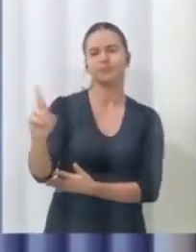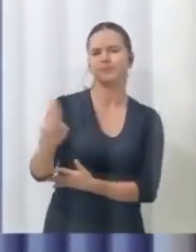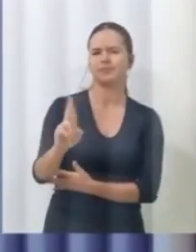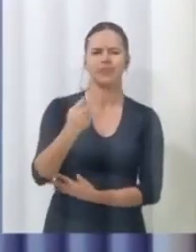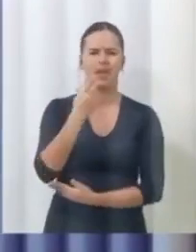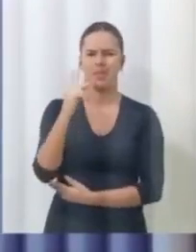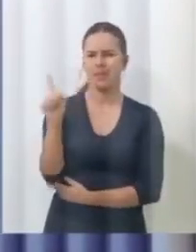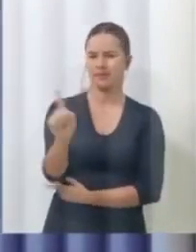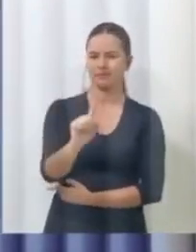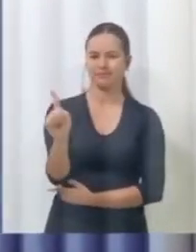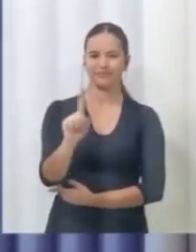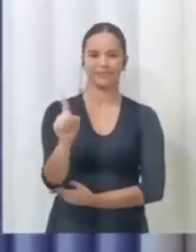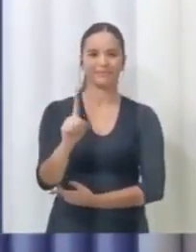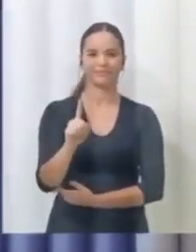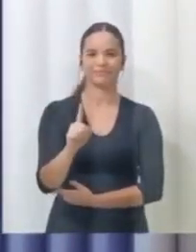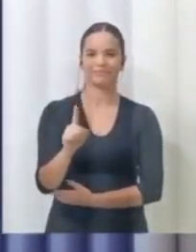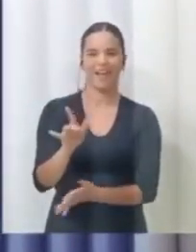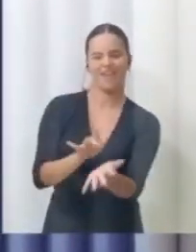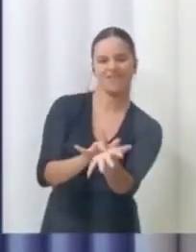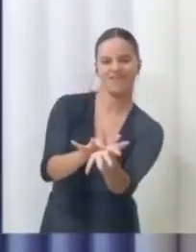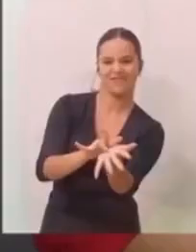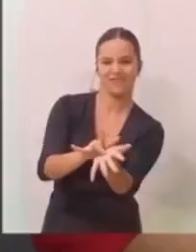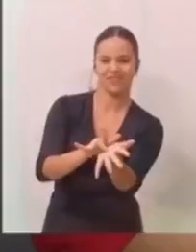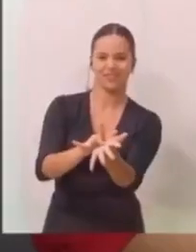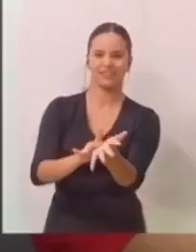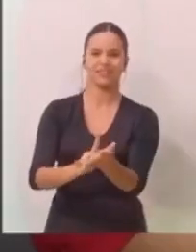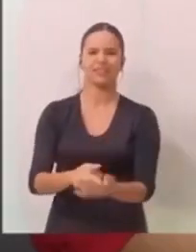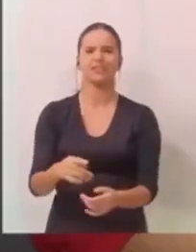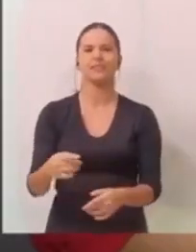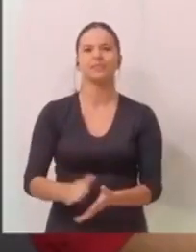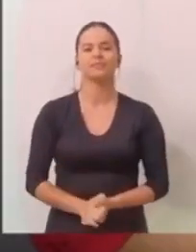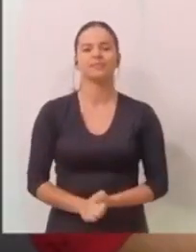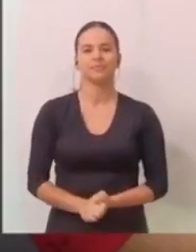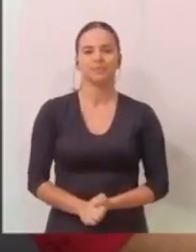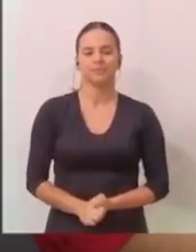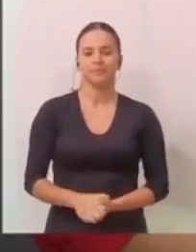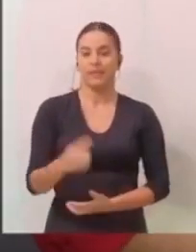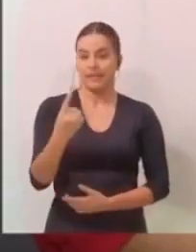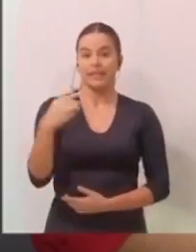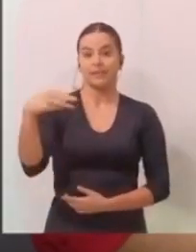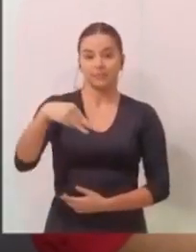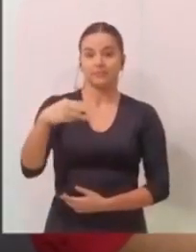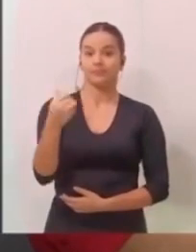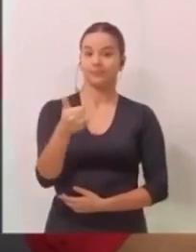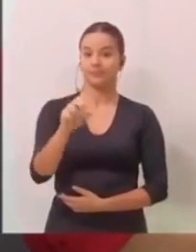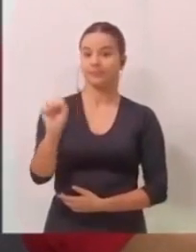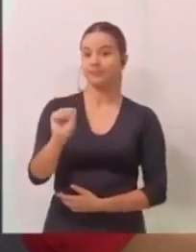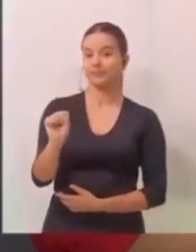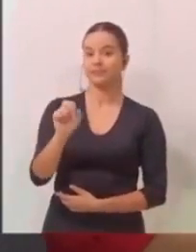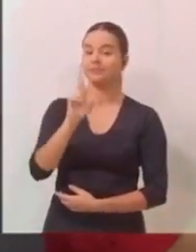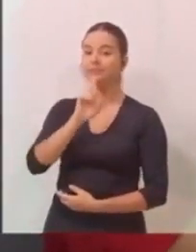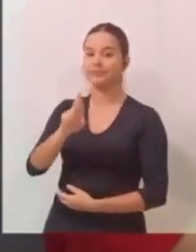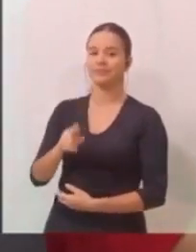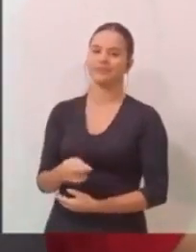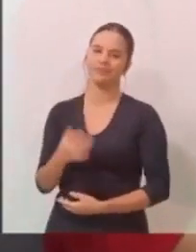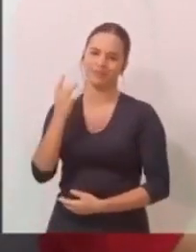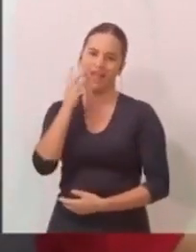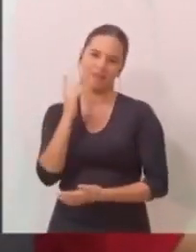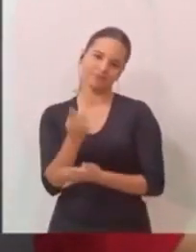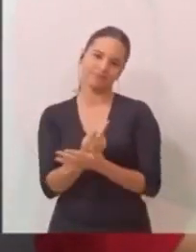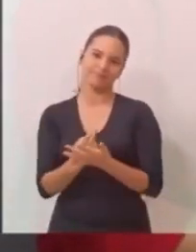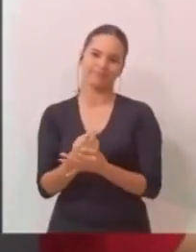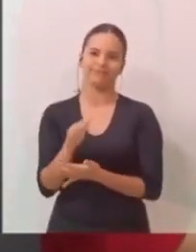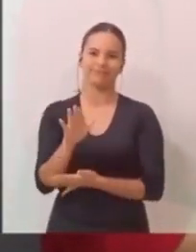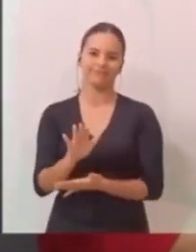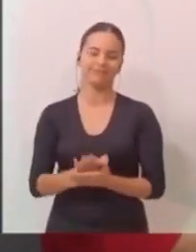fale o que você engana as pessoas. Fala por que você não pagou os 33%. Candidata, a senhora tem um minuto e 15 segundos para a tréplica. Eu vou desenhar novamente para